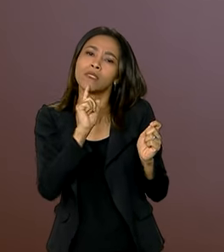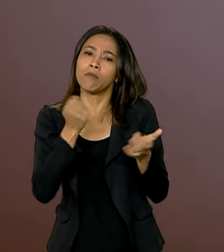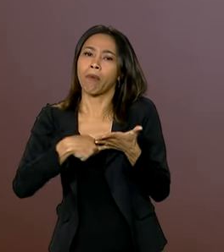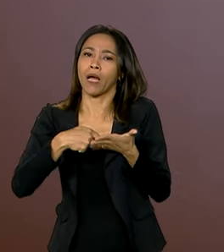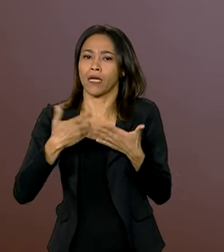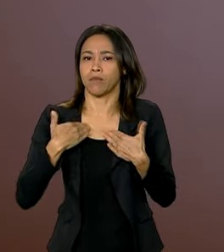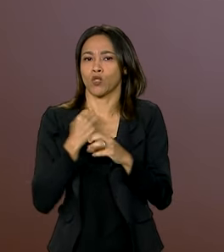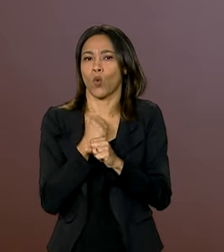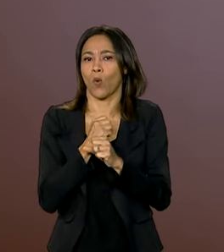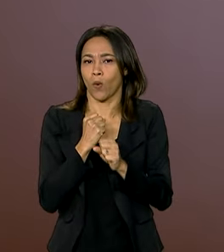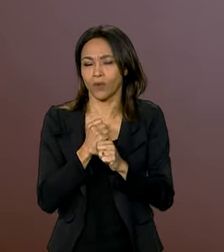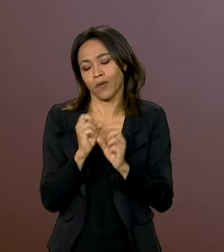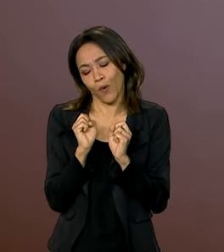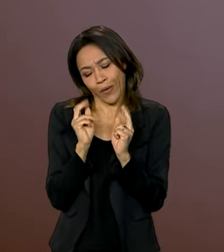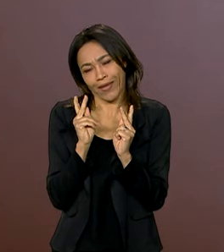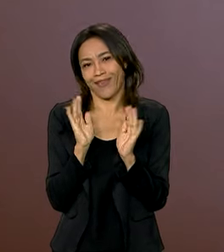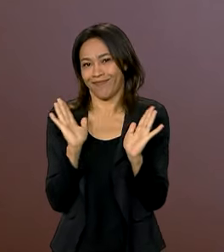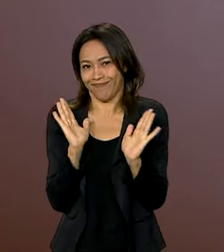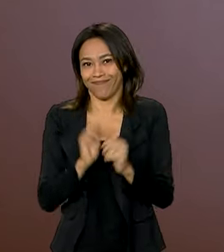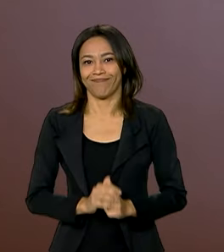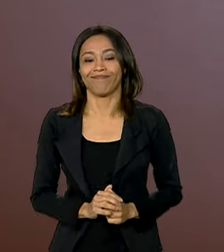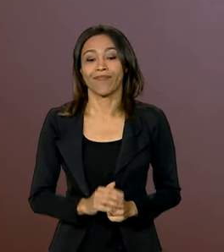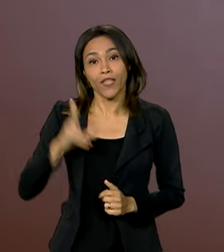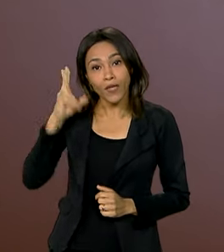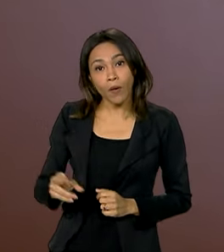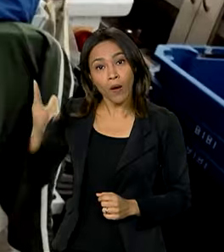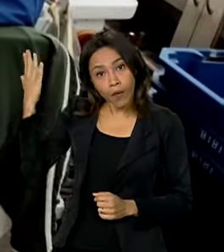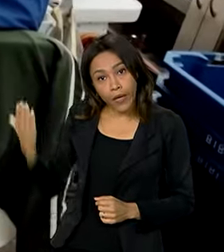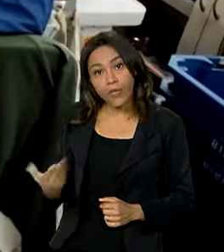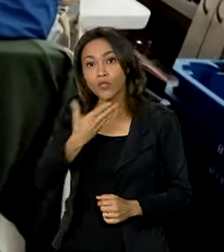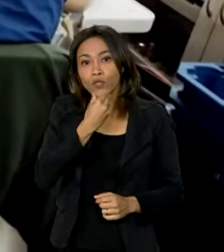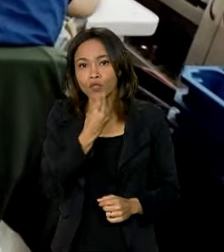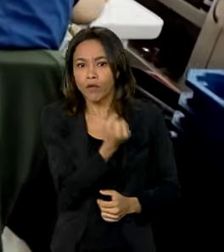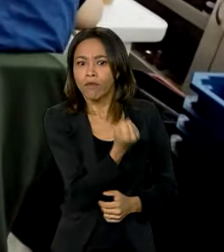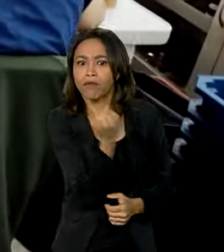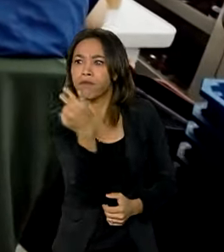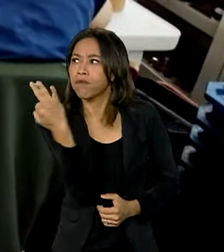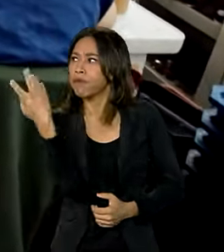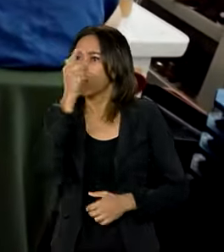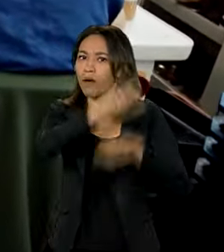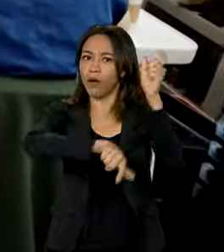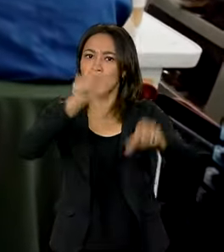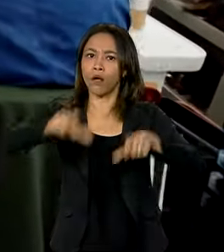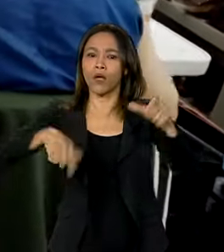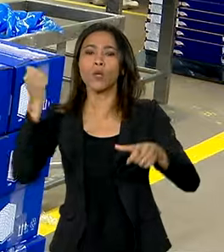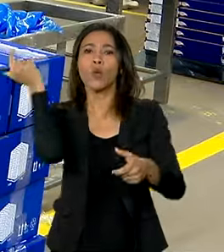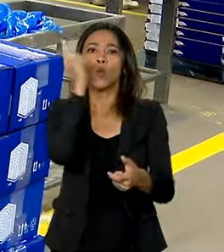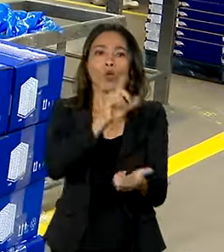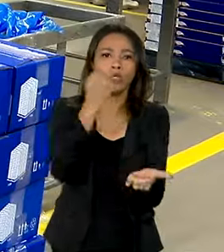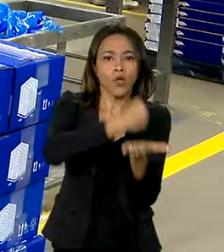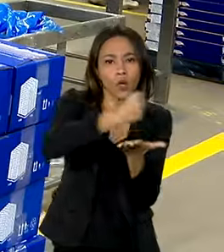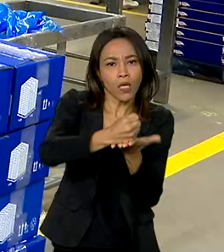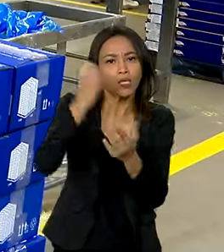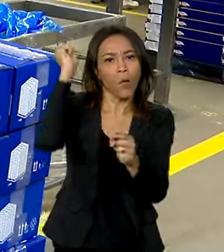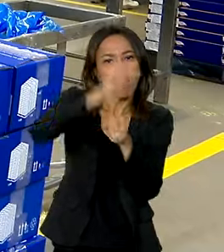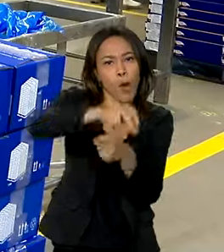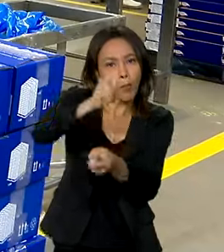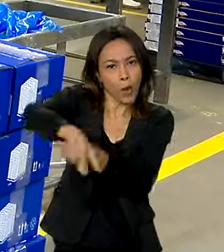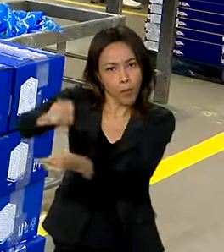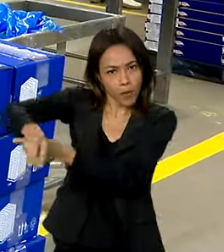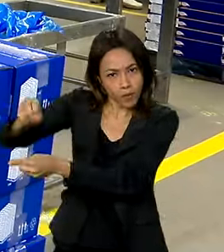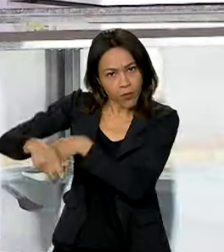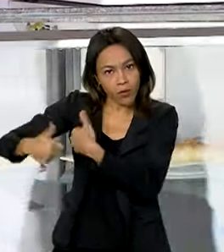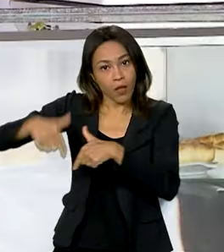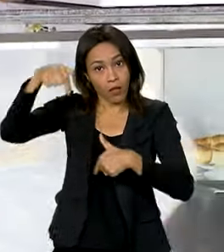contas. Está tudo ok. Assim como Ariel, milhares de brasileiros conseguiram novos postos de trabalho neste